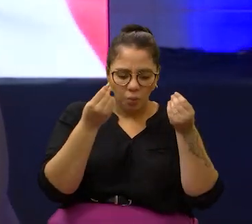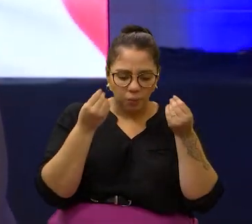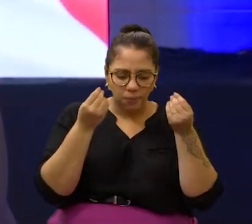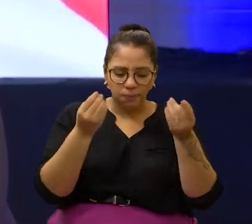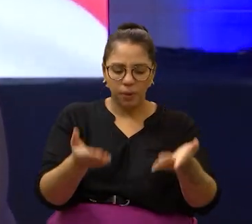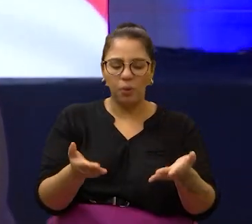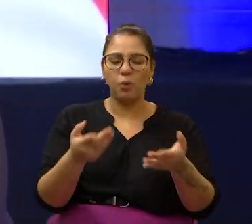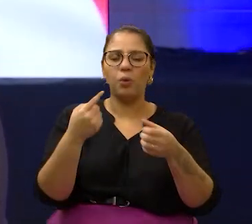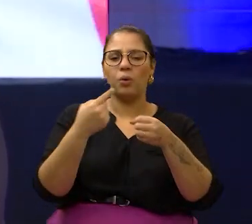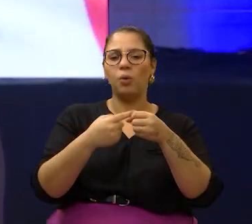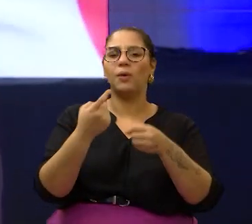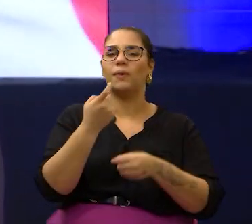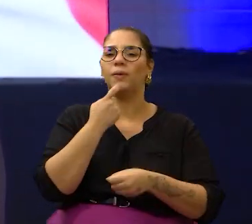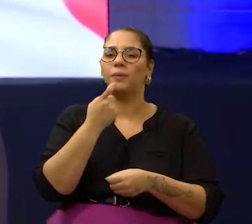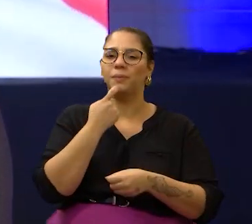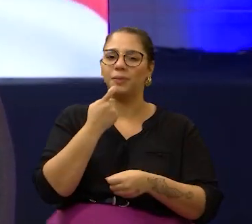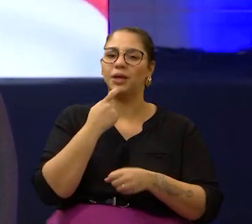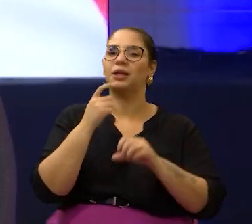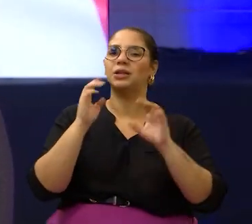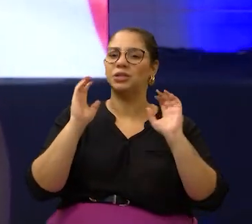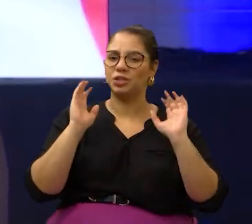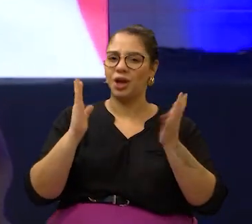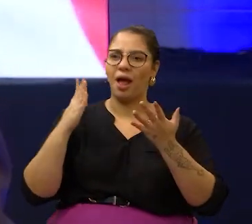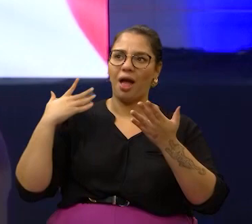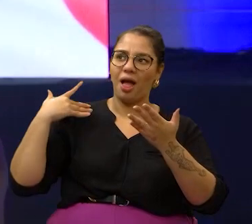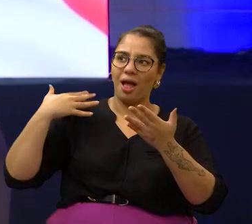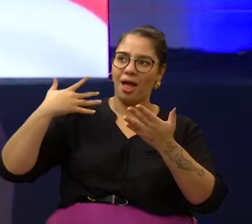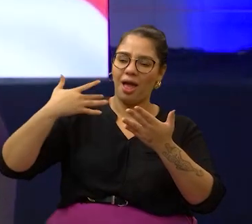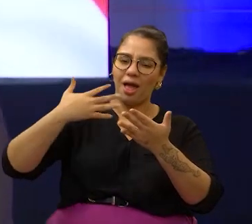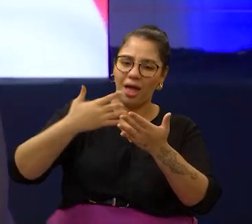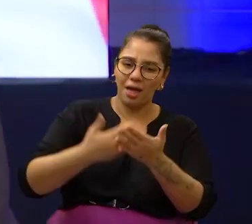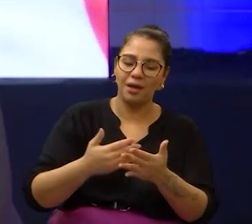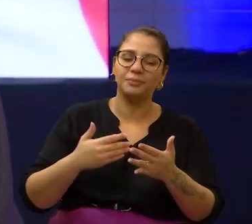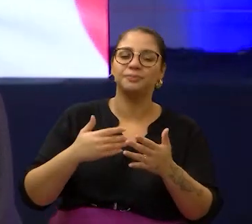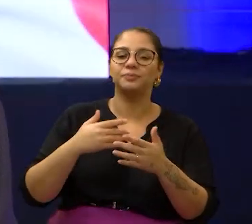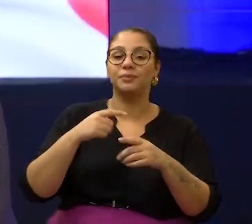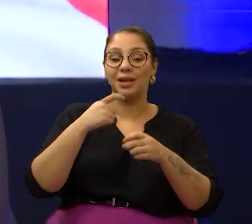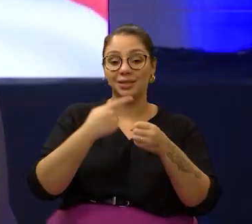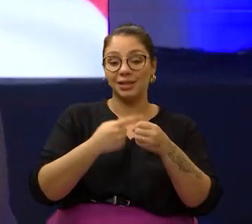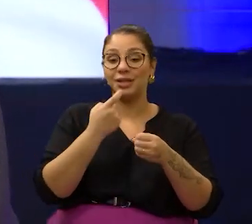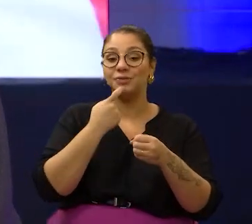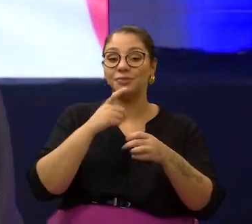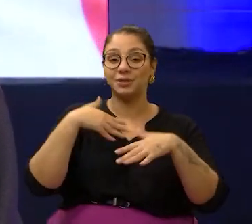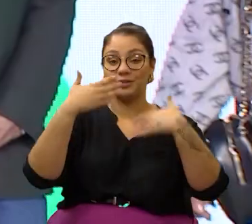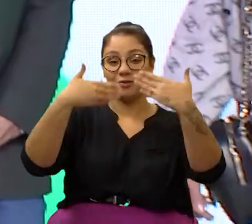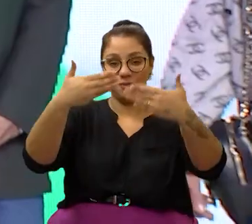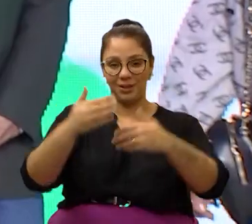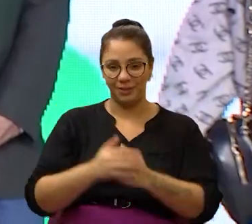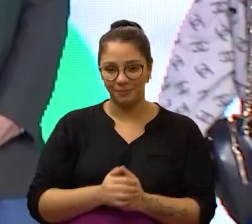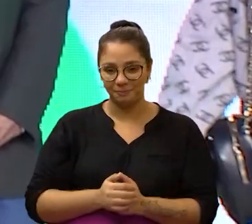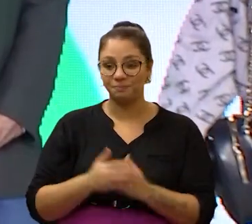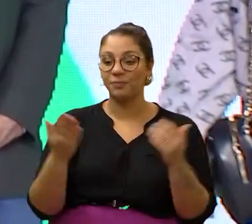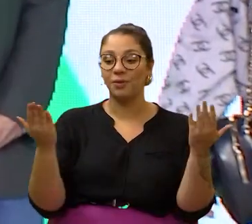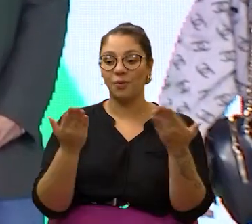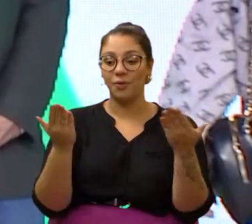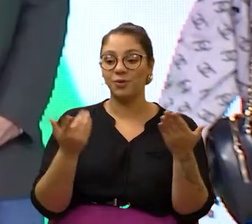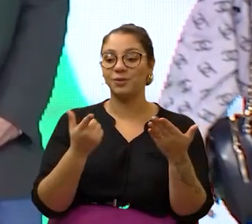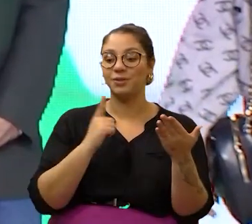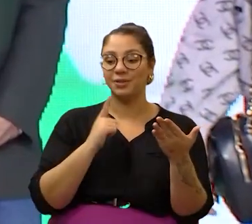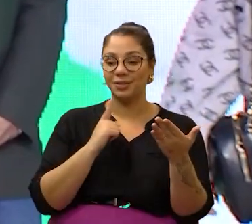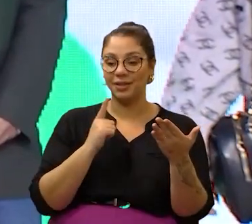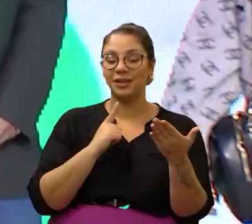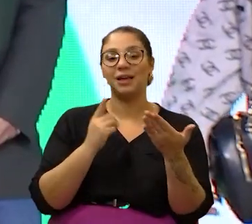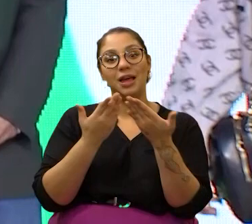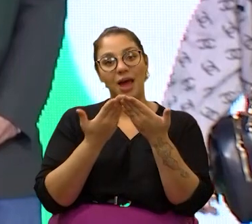que essa colônia vem dando até hoje para o desenvolvimento da nossa cidade. Hoje, temos a abertura